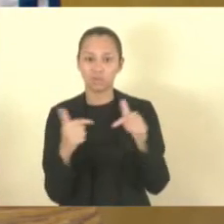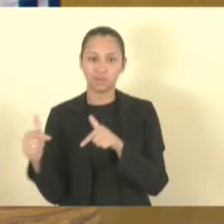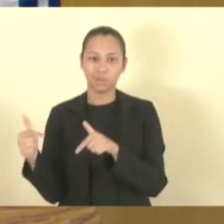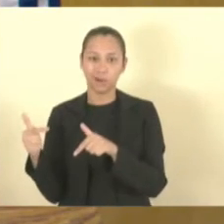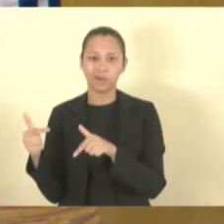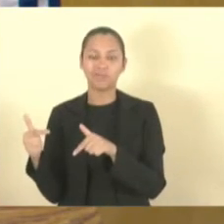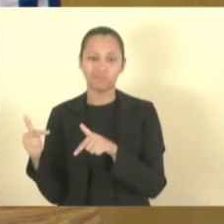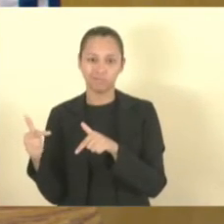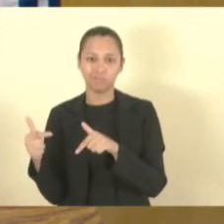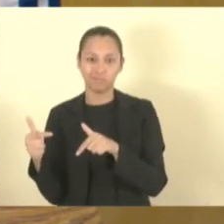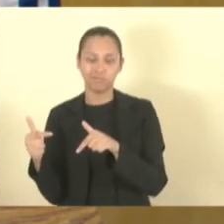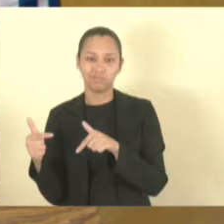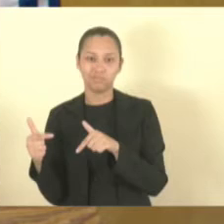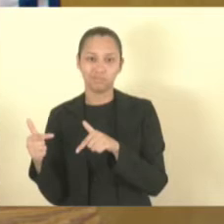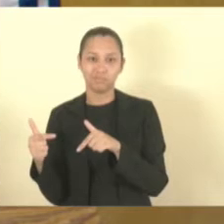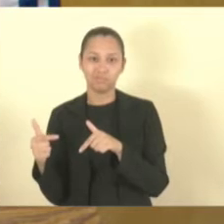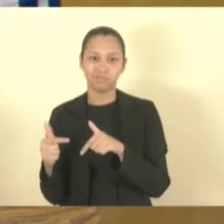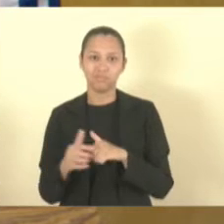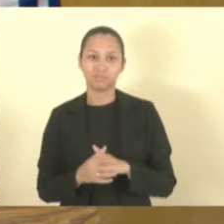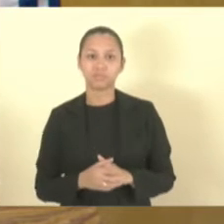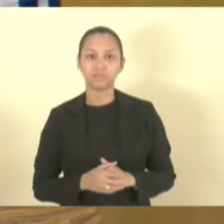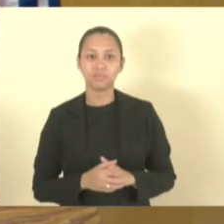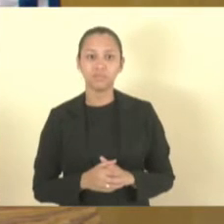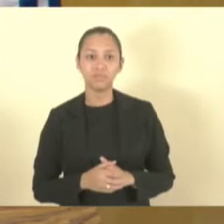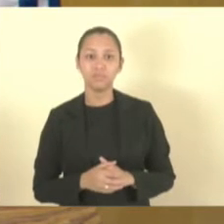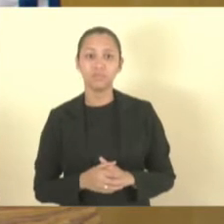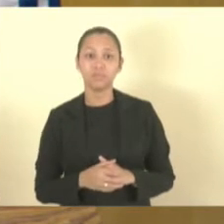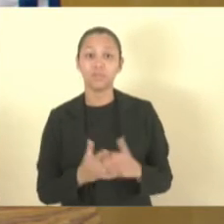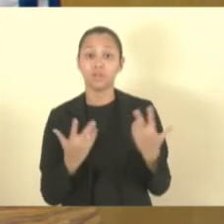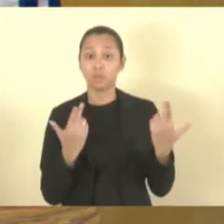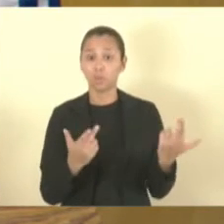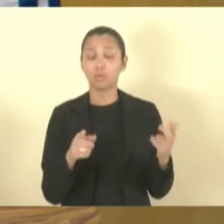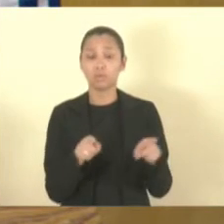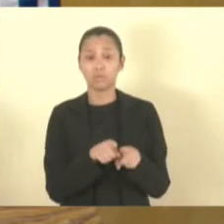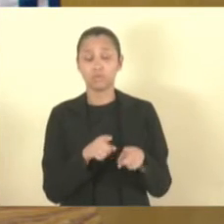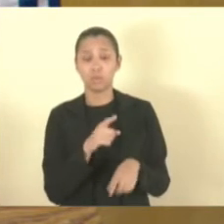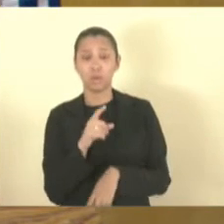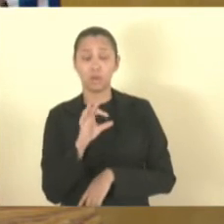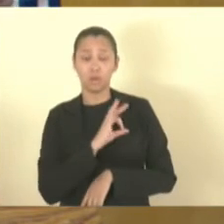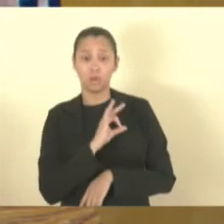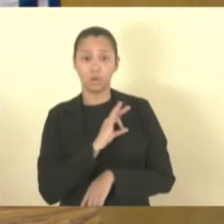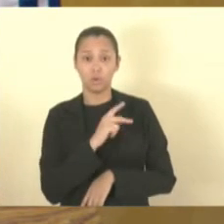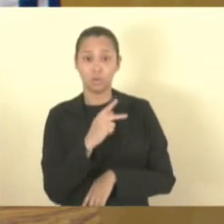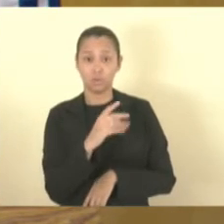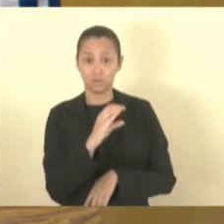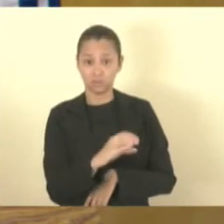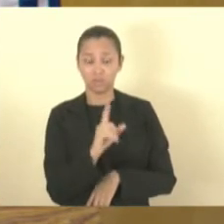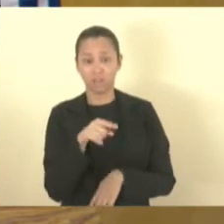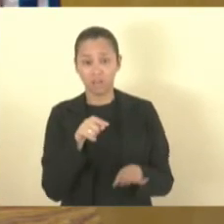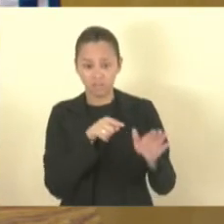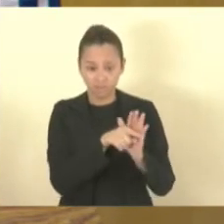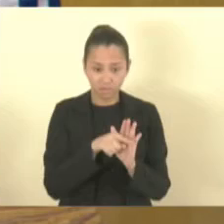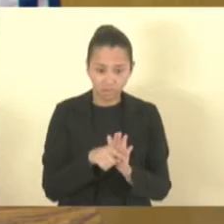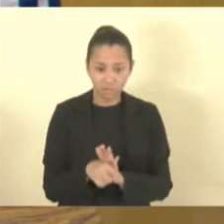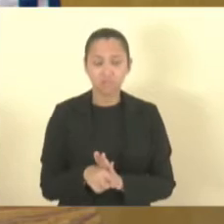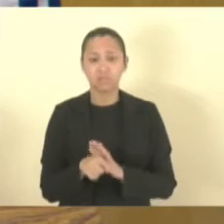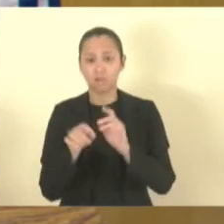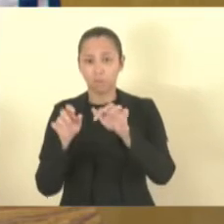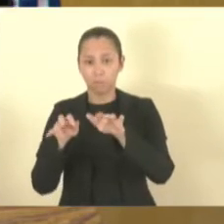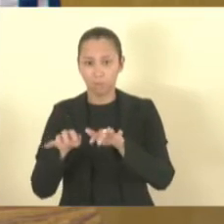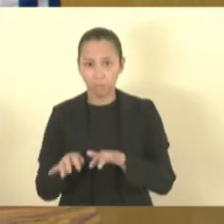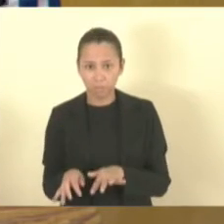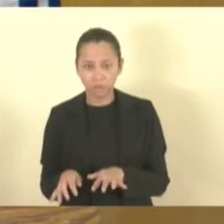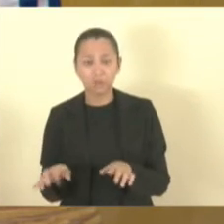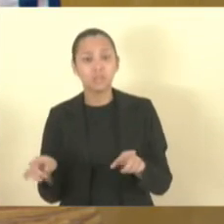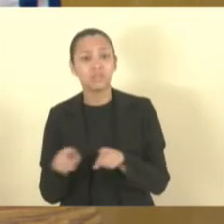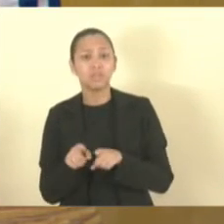assim como os policiais civis, que são investigadores, são inscrivãs, e